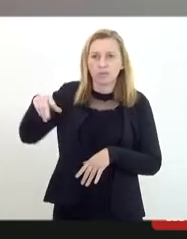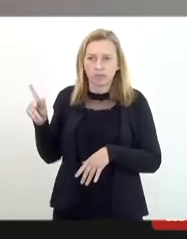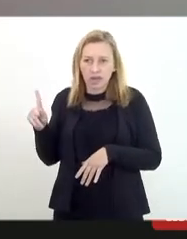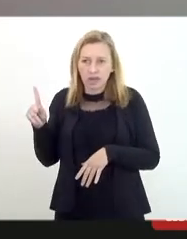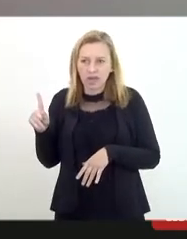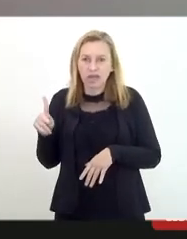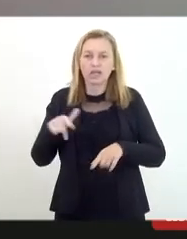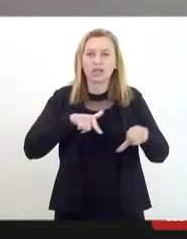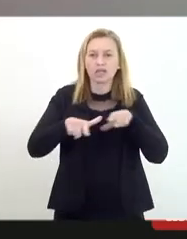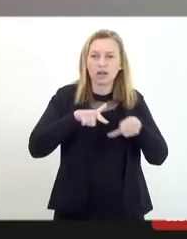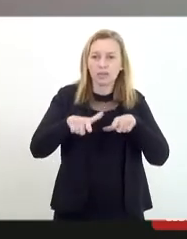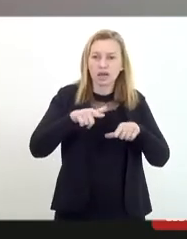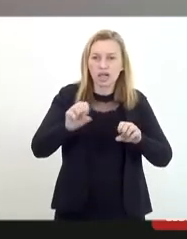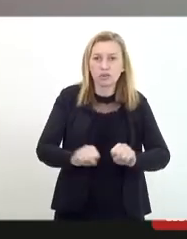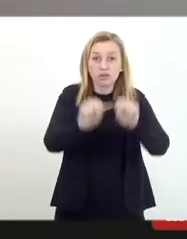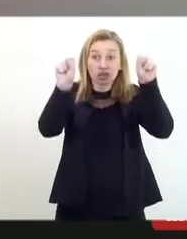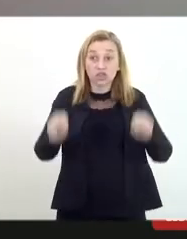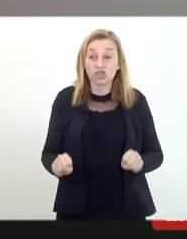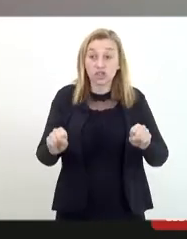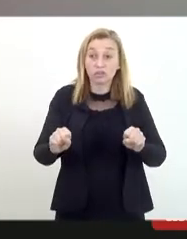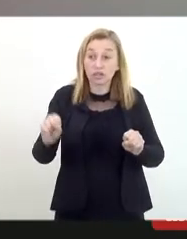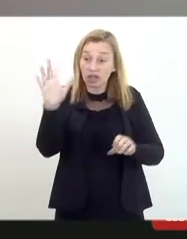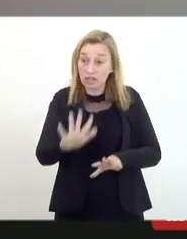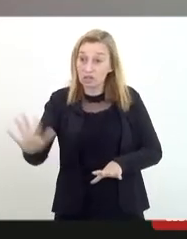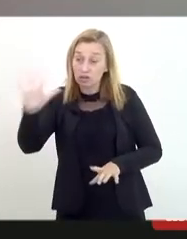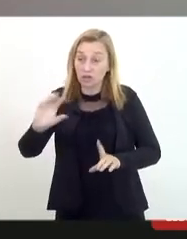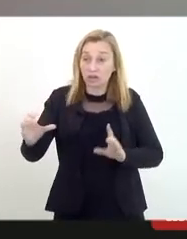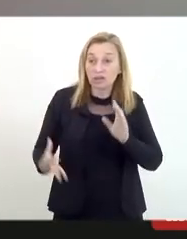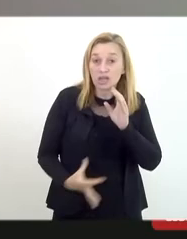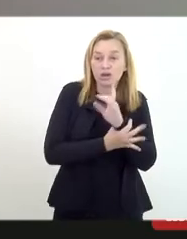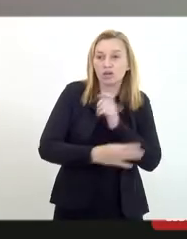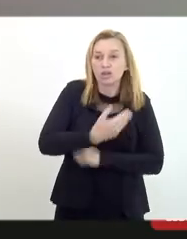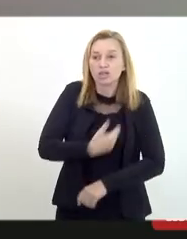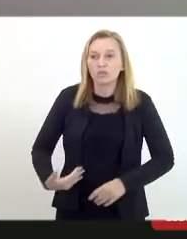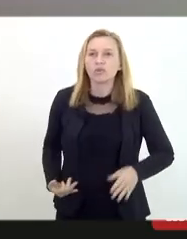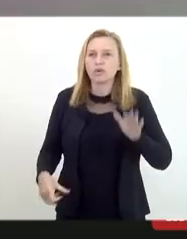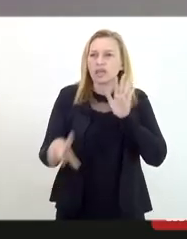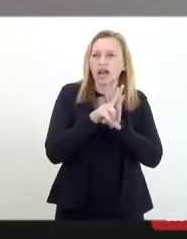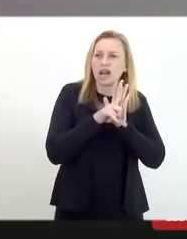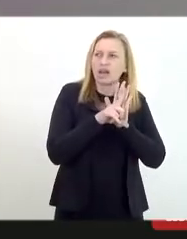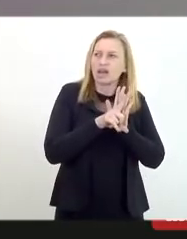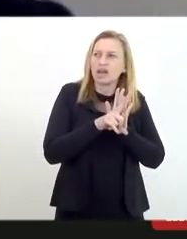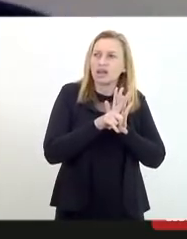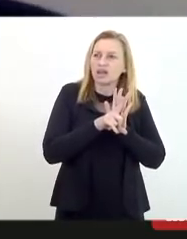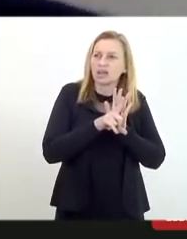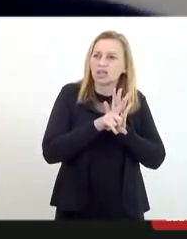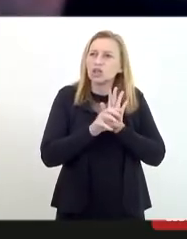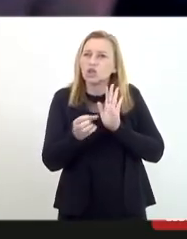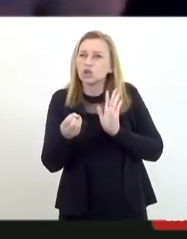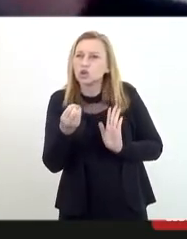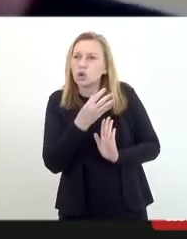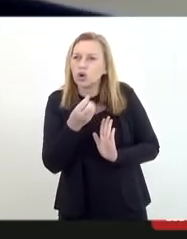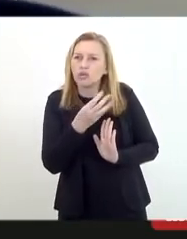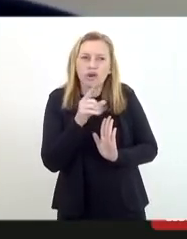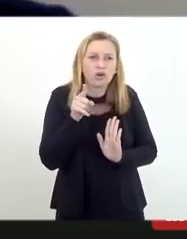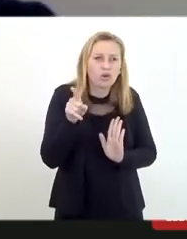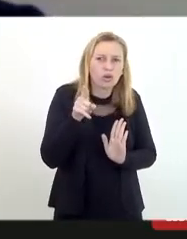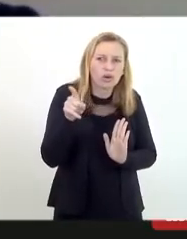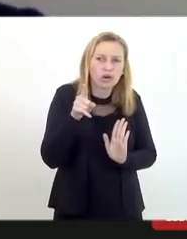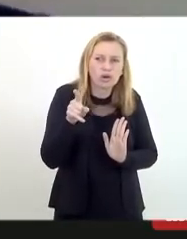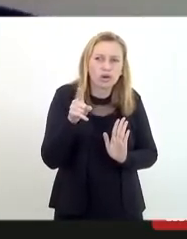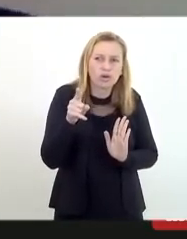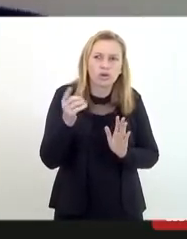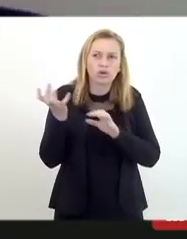trabalhar com o Sistema Nacional de Segurança Pública, uma lei recentemente promulgada pelo